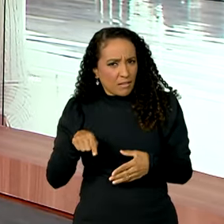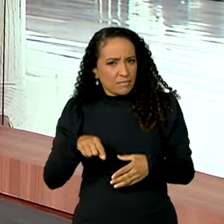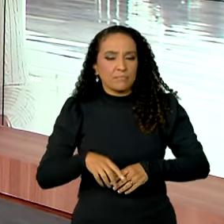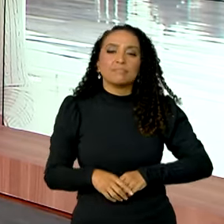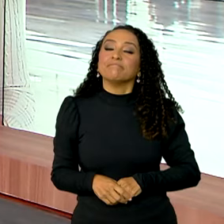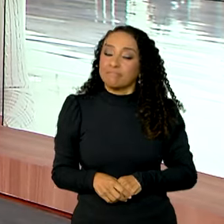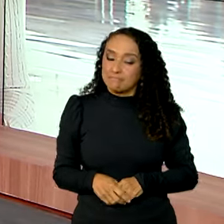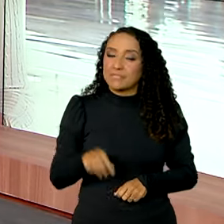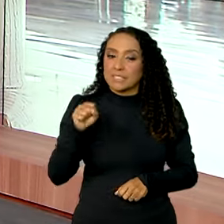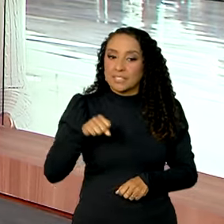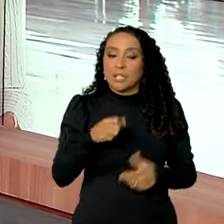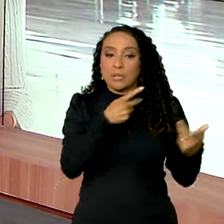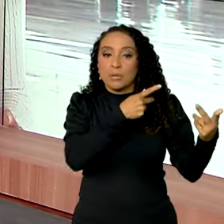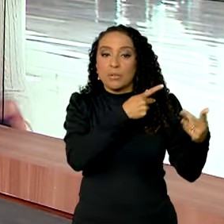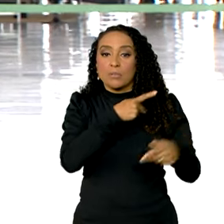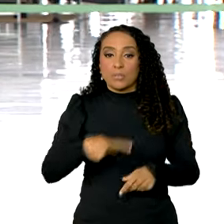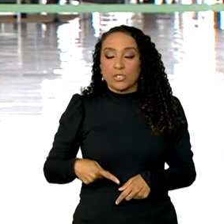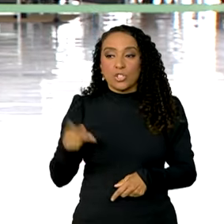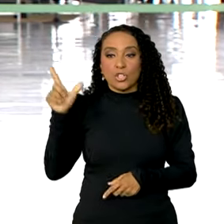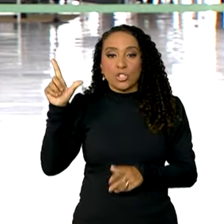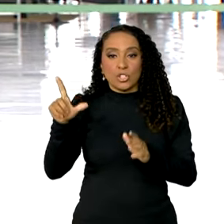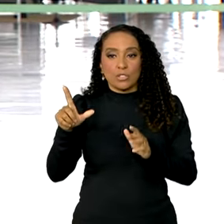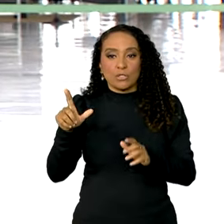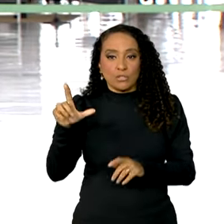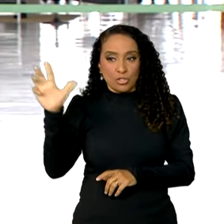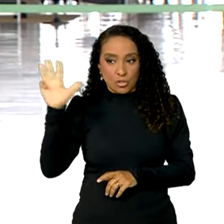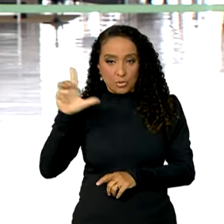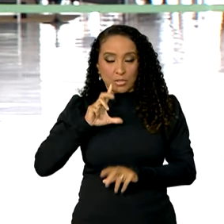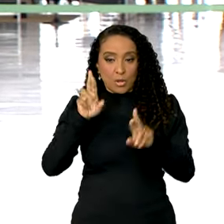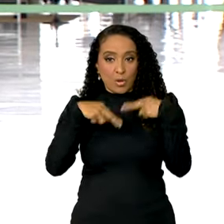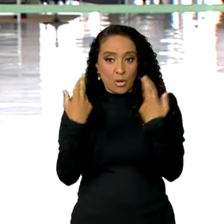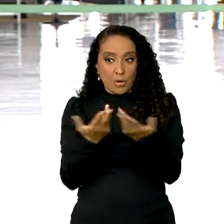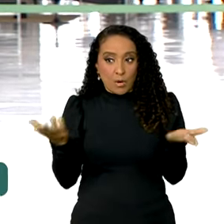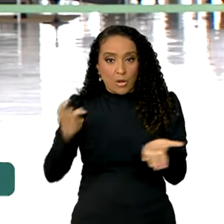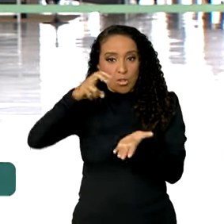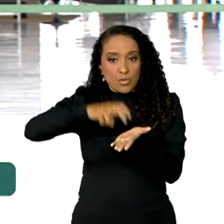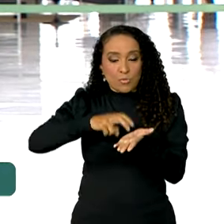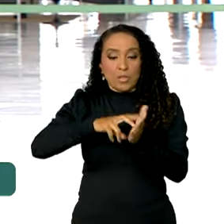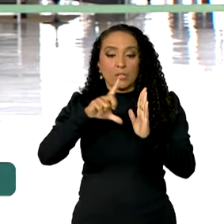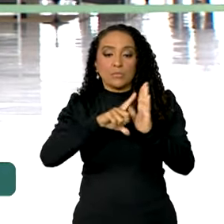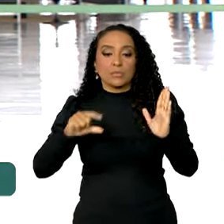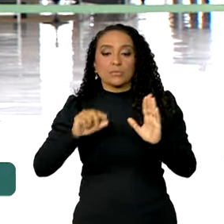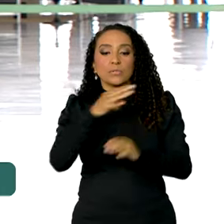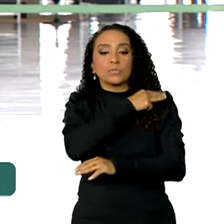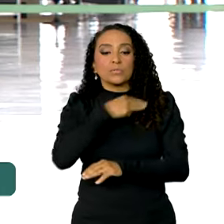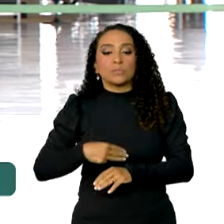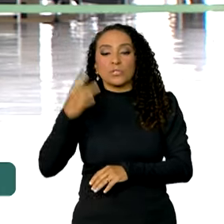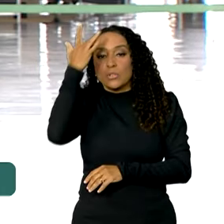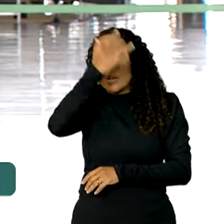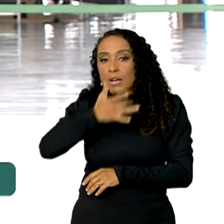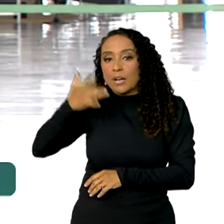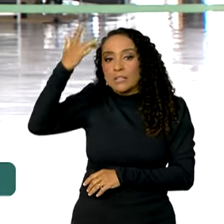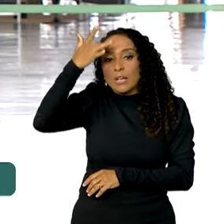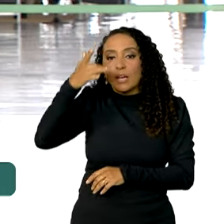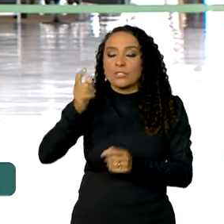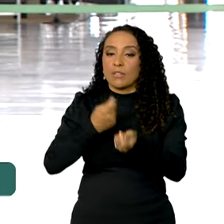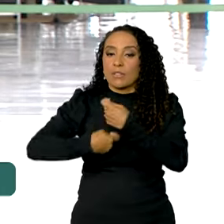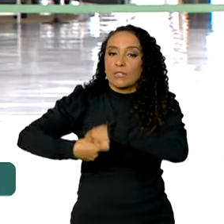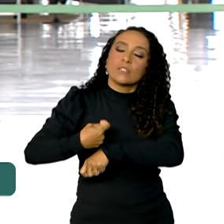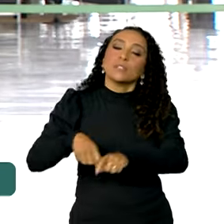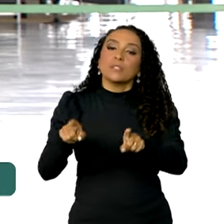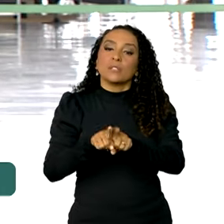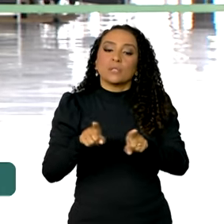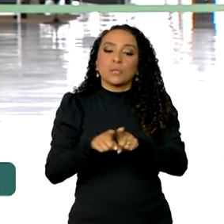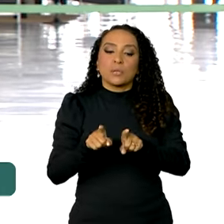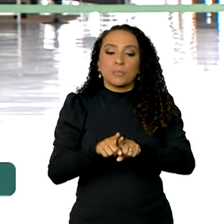É isso. O presidente Lula tem uma reunião agora pela manhã, aqui no Palácio do Planalto, com os ministros Fernando Haddad, da Fazenda,